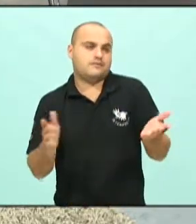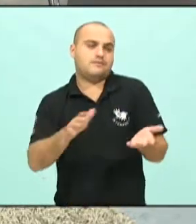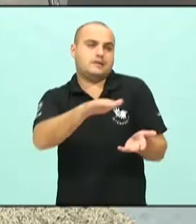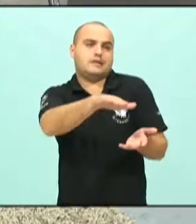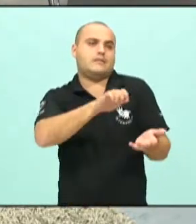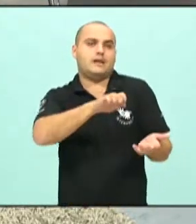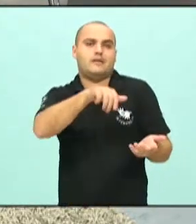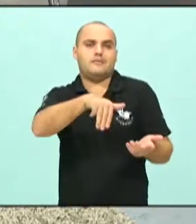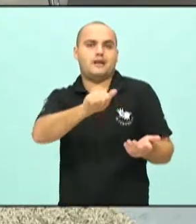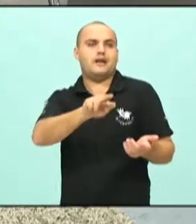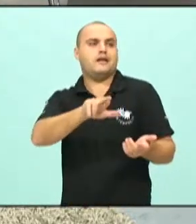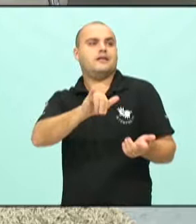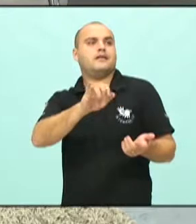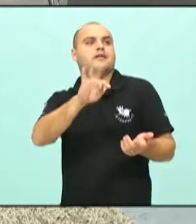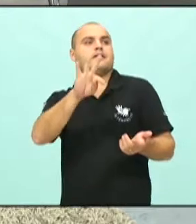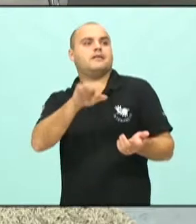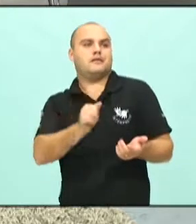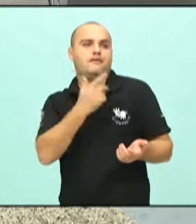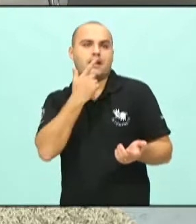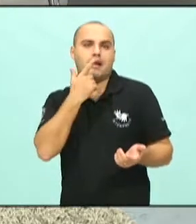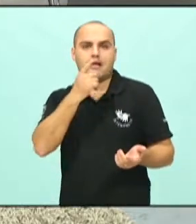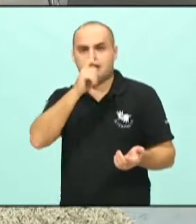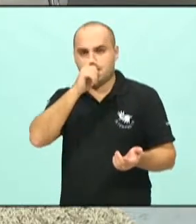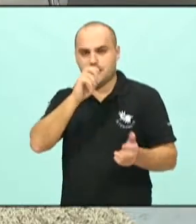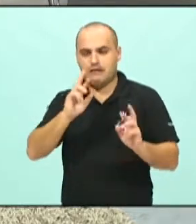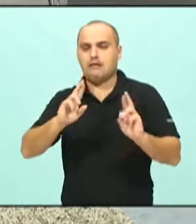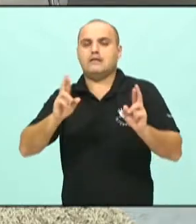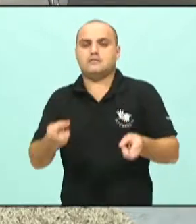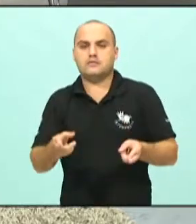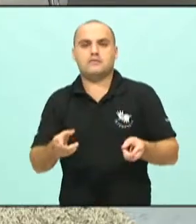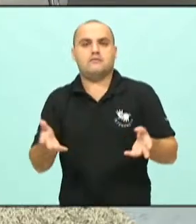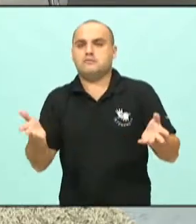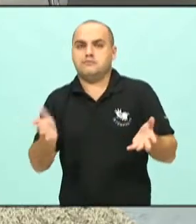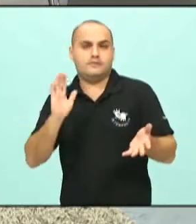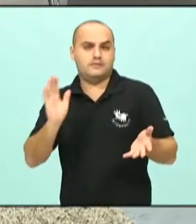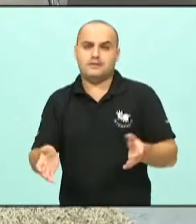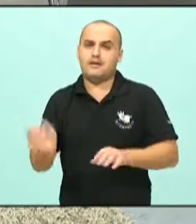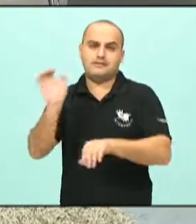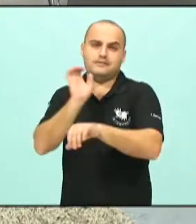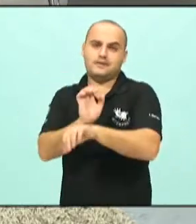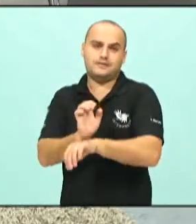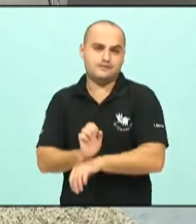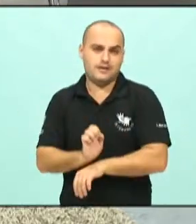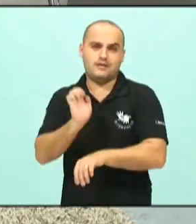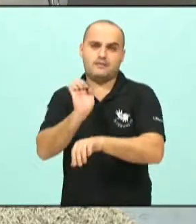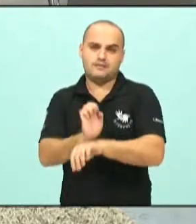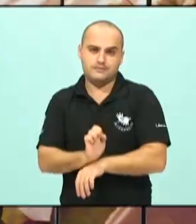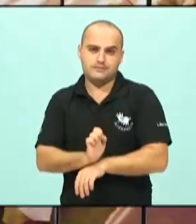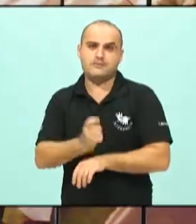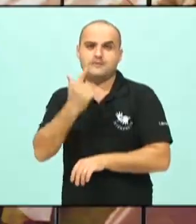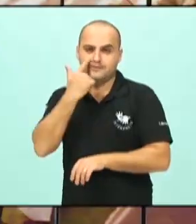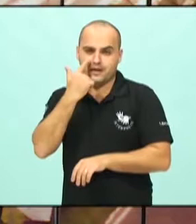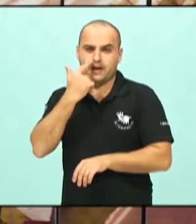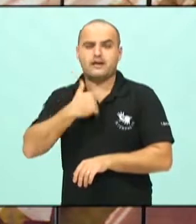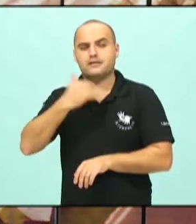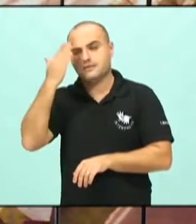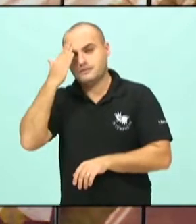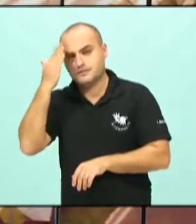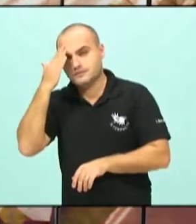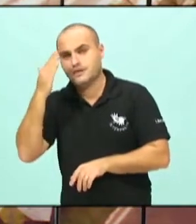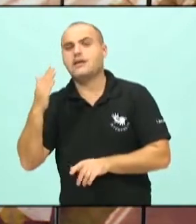de regional, e ele é regional, passa a ser estadual, na verdade, porque se a gente for ver, a gente sabe de